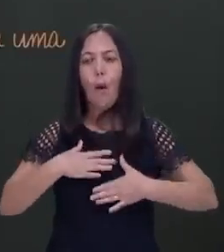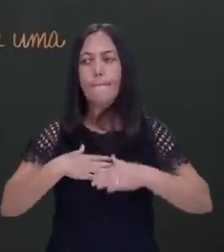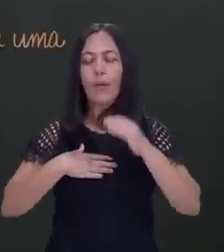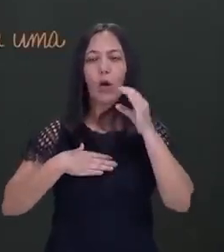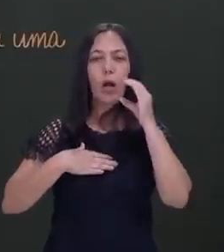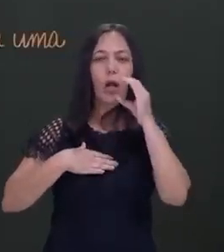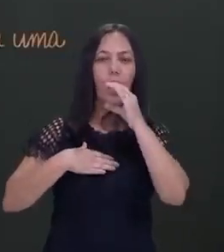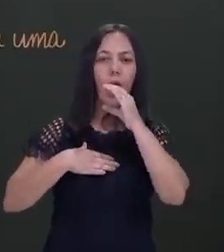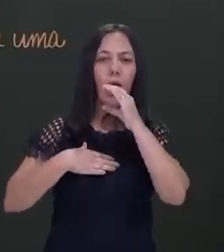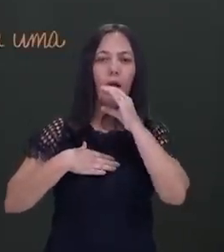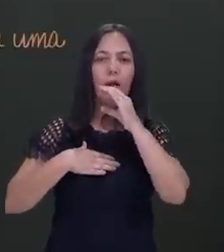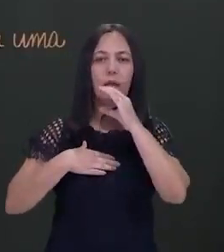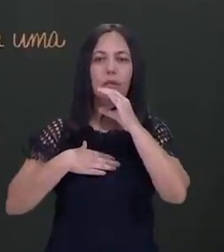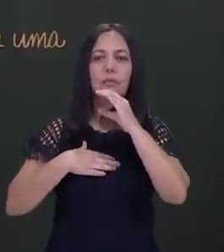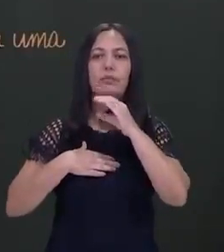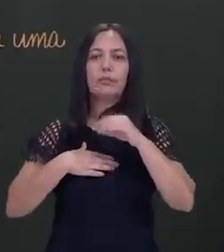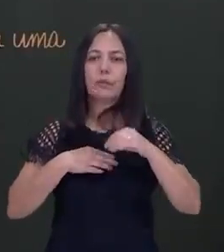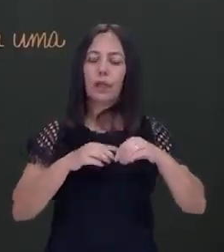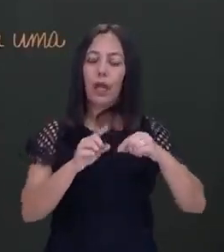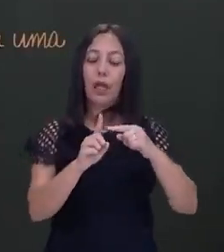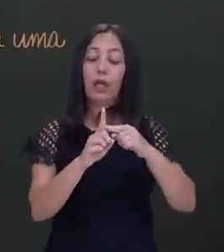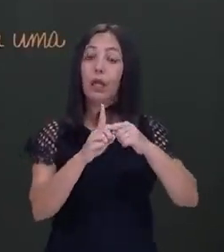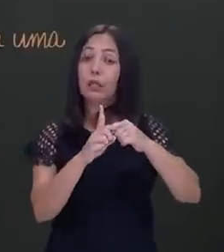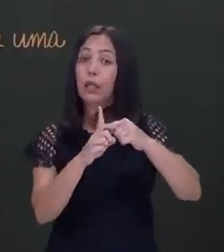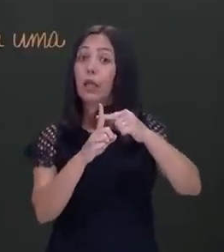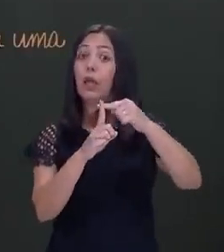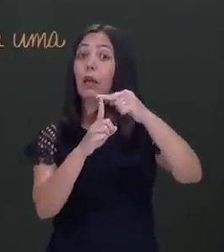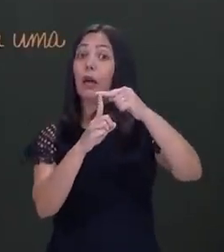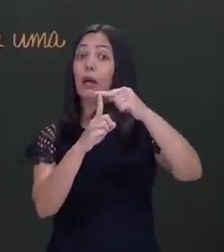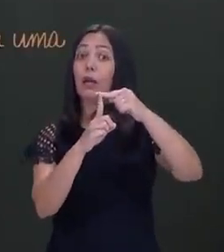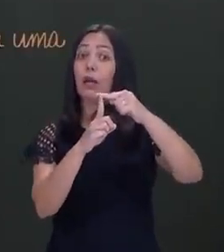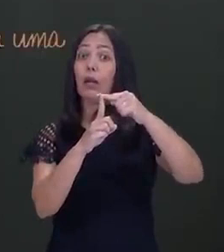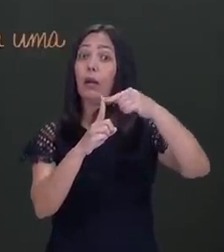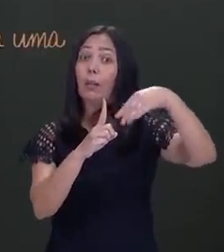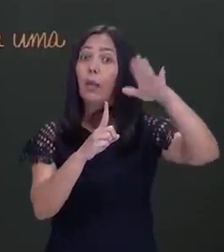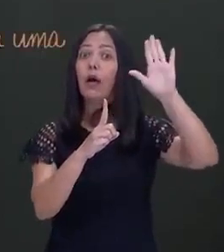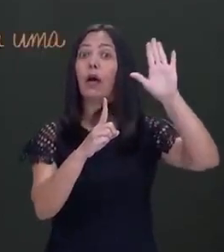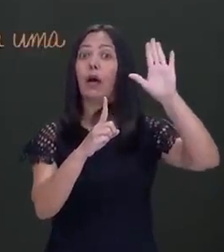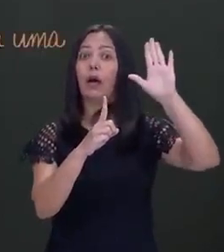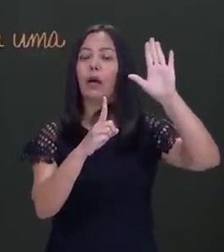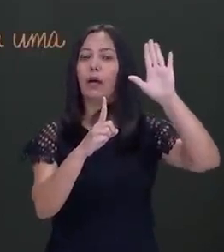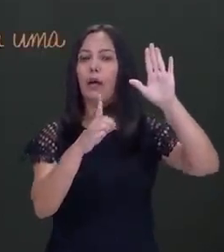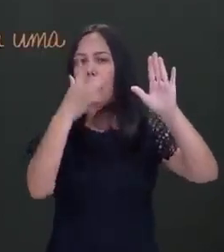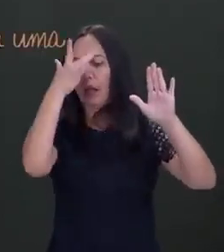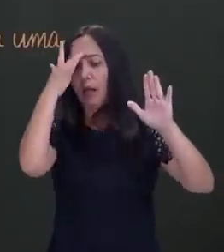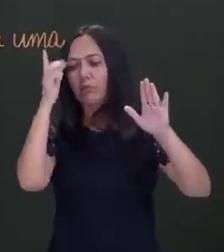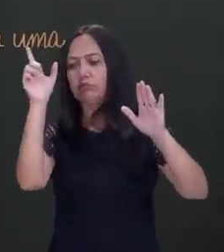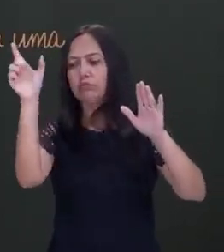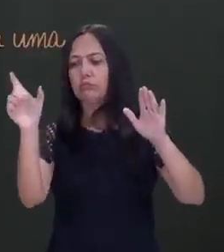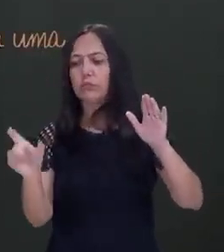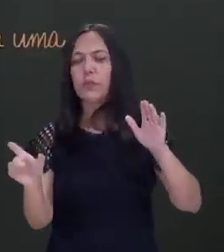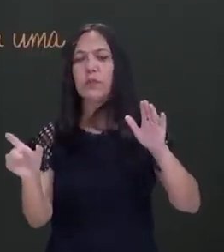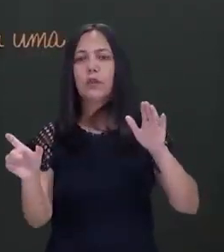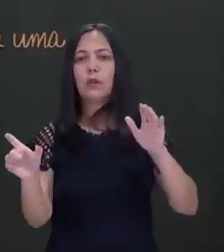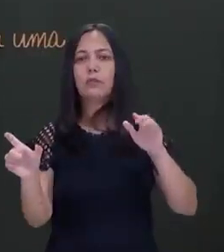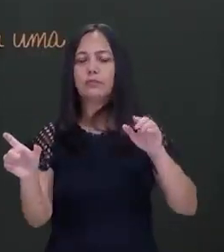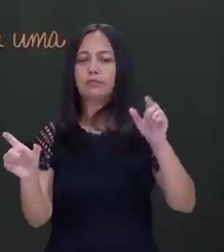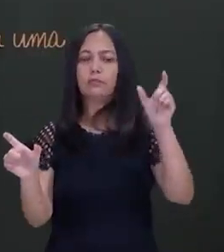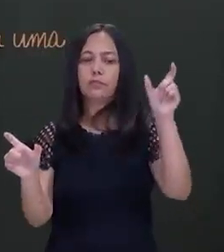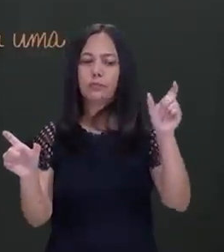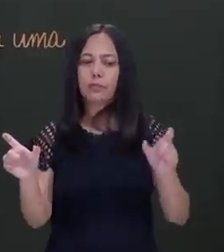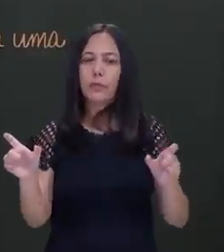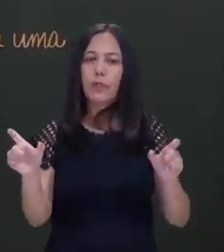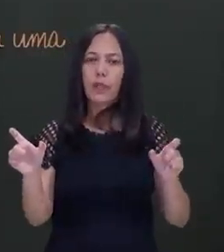Olha aqui o corpo A. Temperatura maior. Indo então, para quem tem uma temperatura menor. Então, o calor,